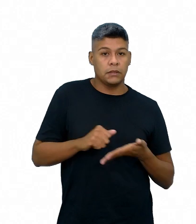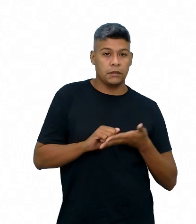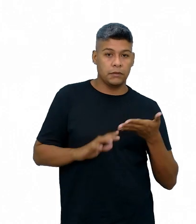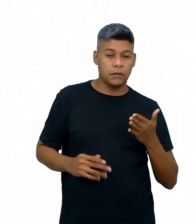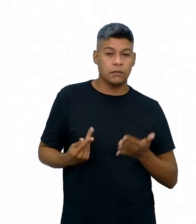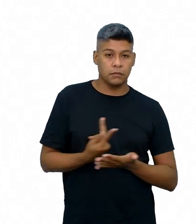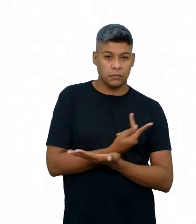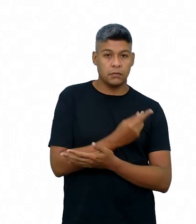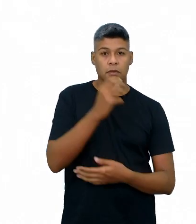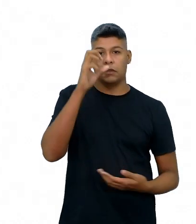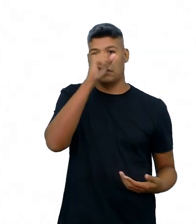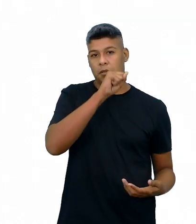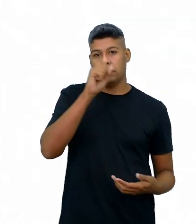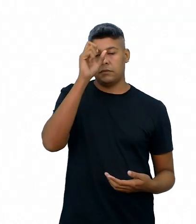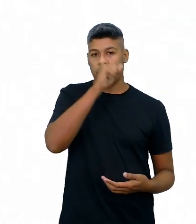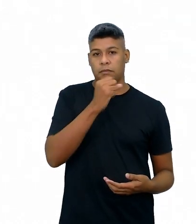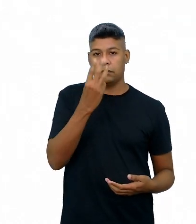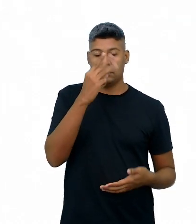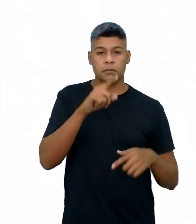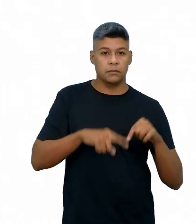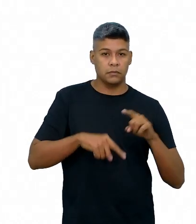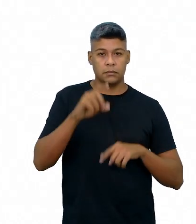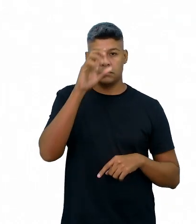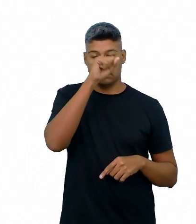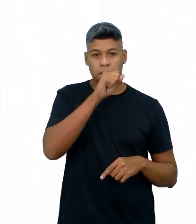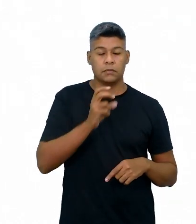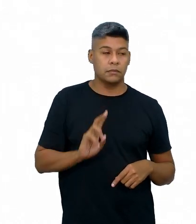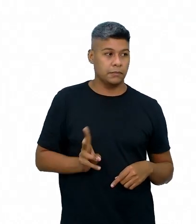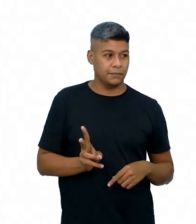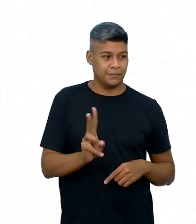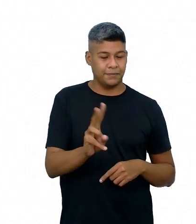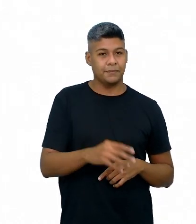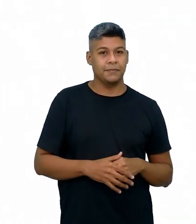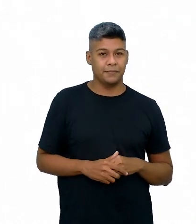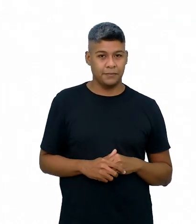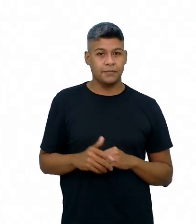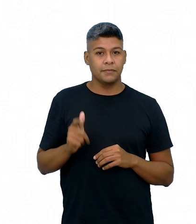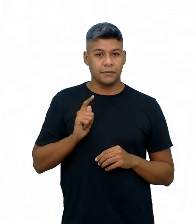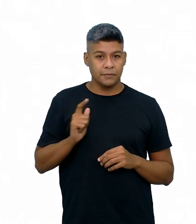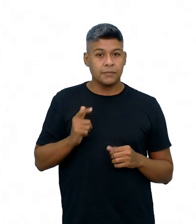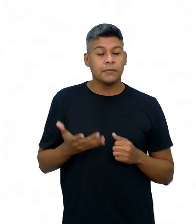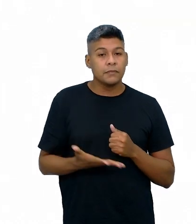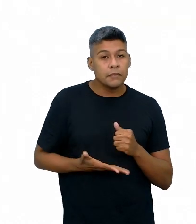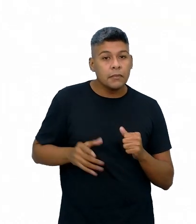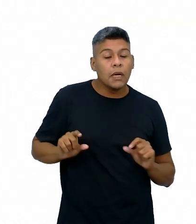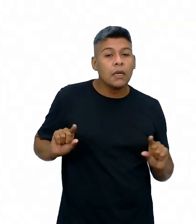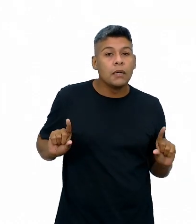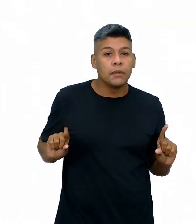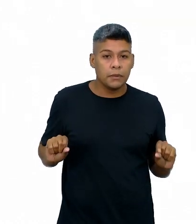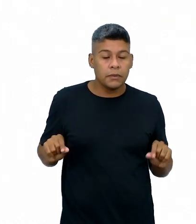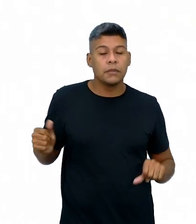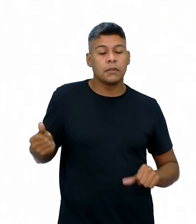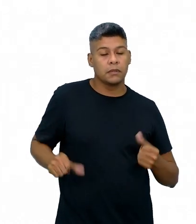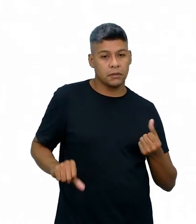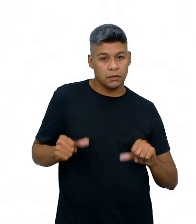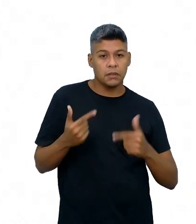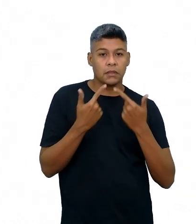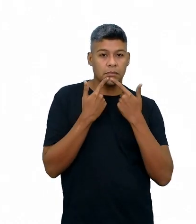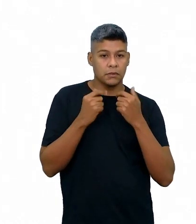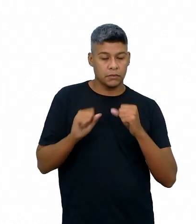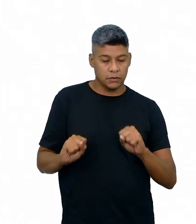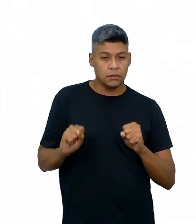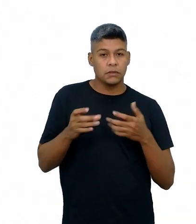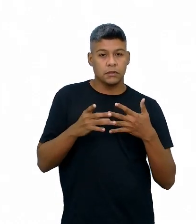da situação de aprendizagem 3, do material Aprender Sempre, tendo como base essa análise linguística e